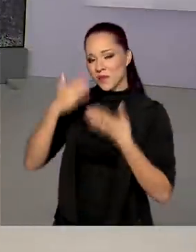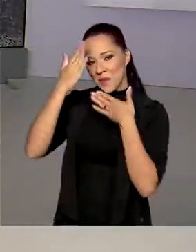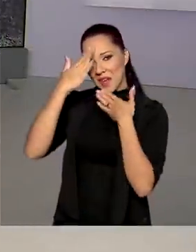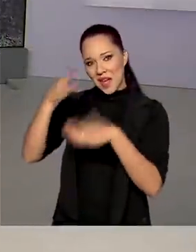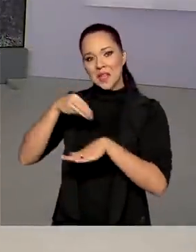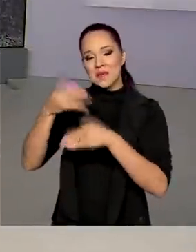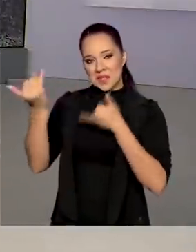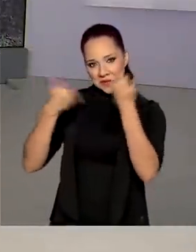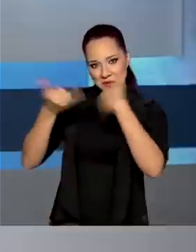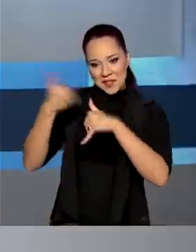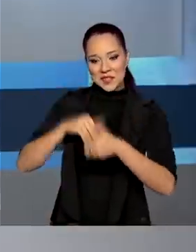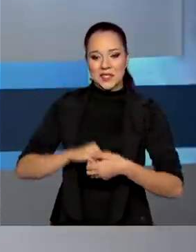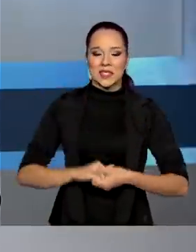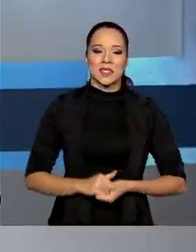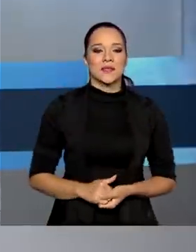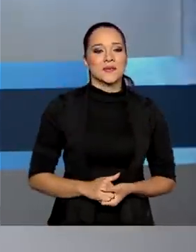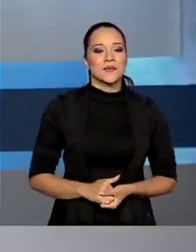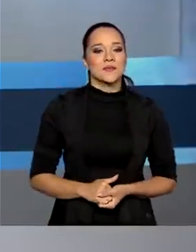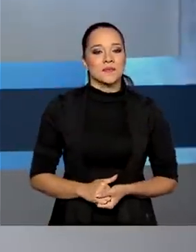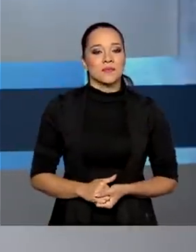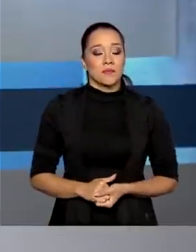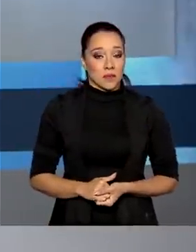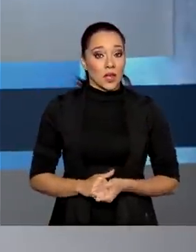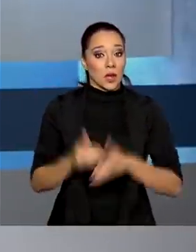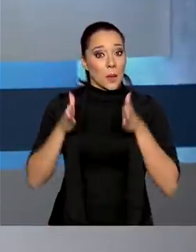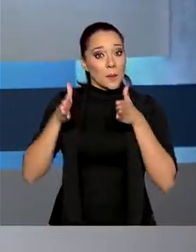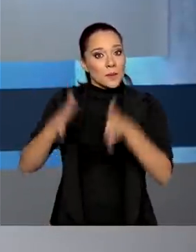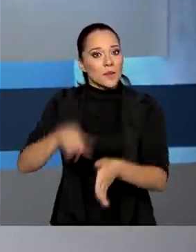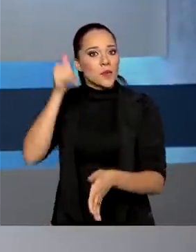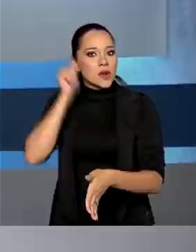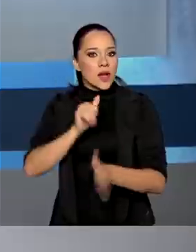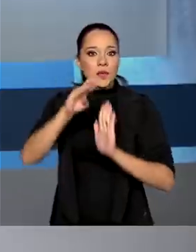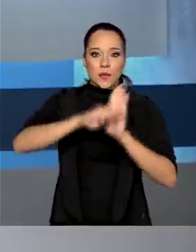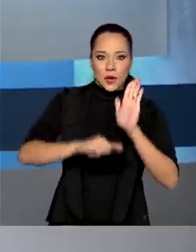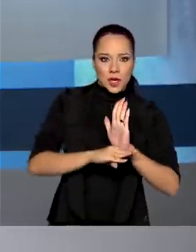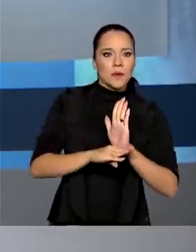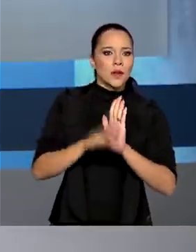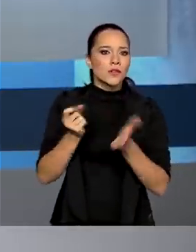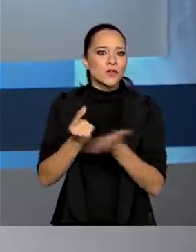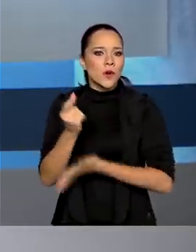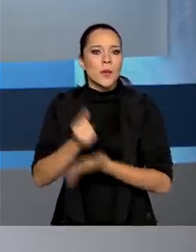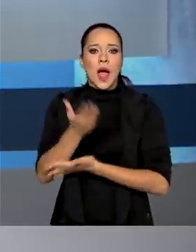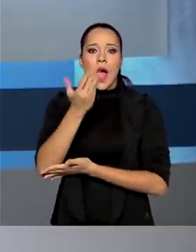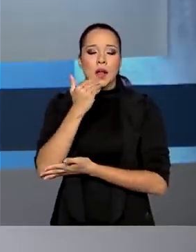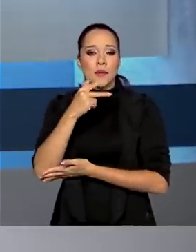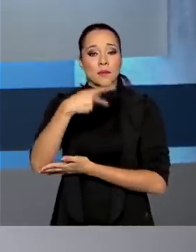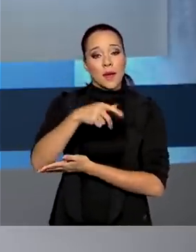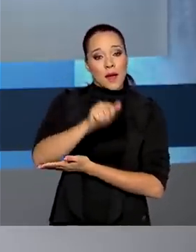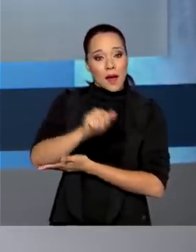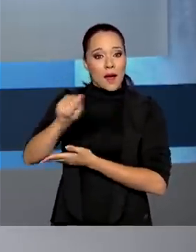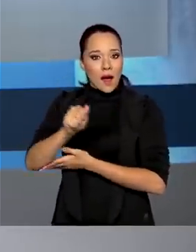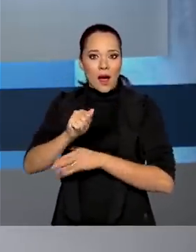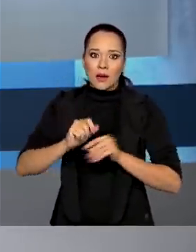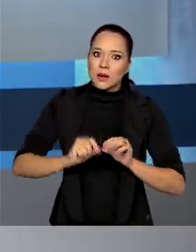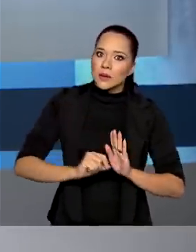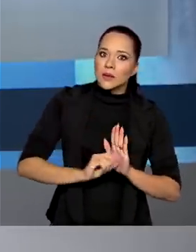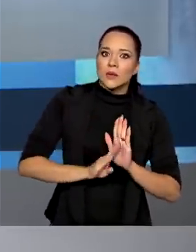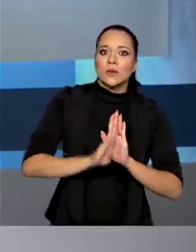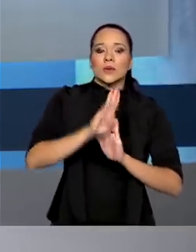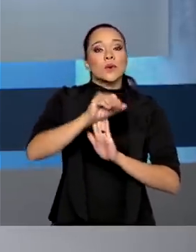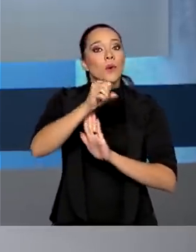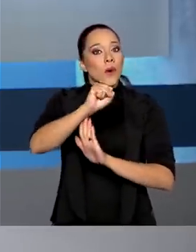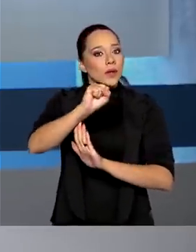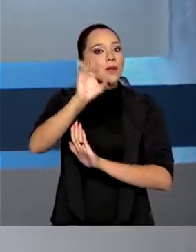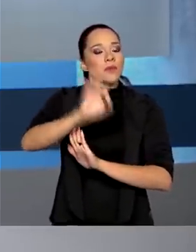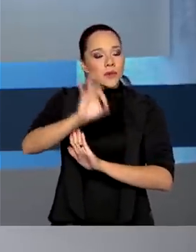pelas informações, Alessandra. A participação das mulheres no programa de aquisição de alimentos, o PAA, alcançou 80%